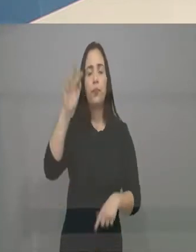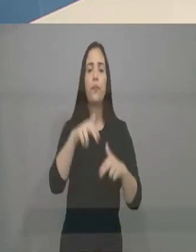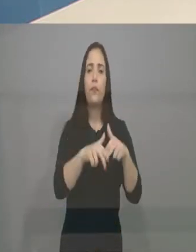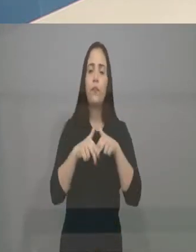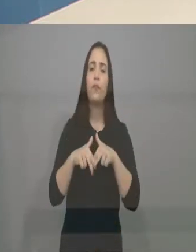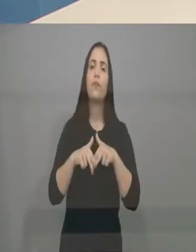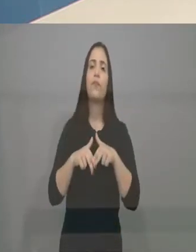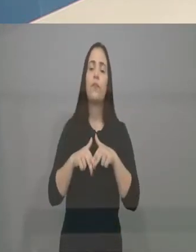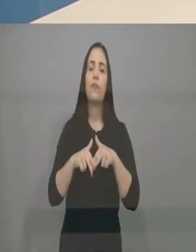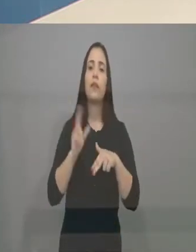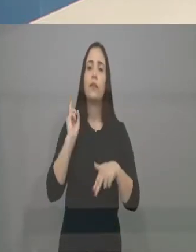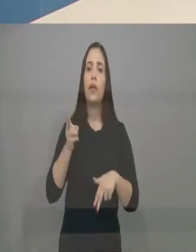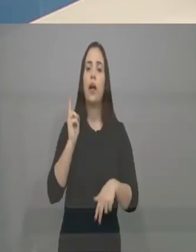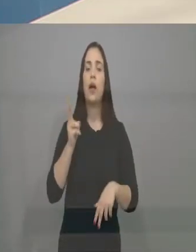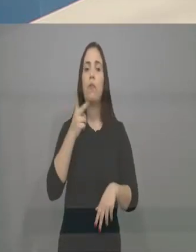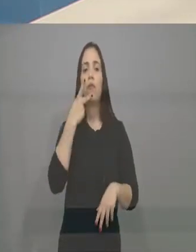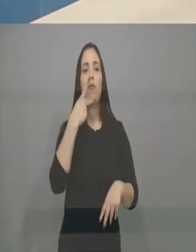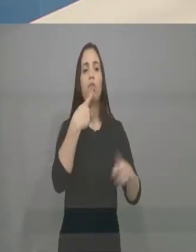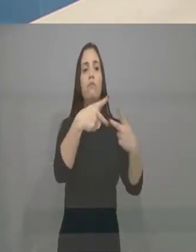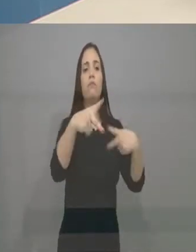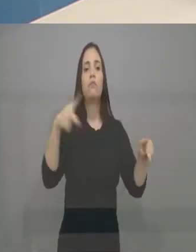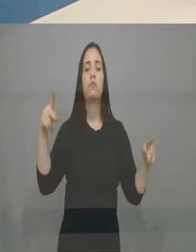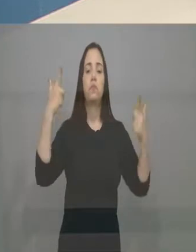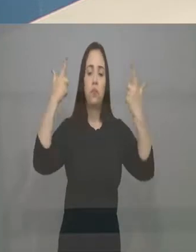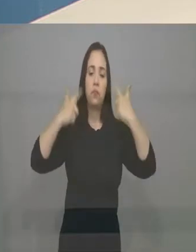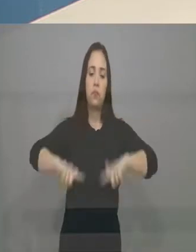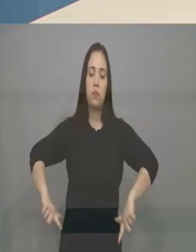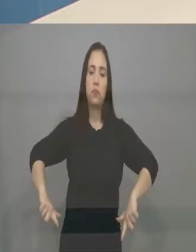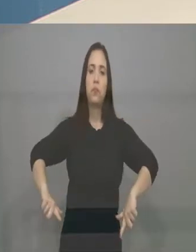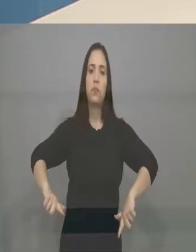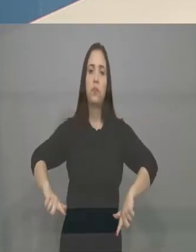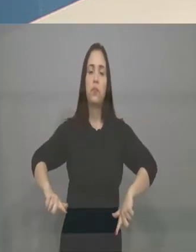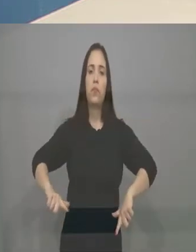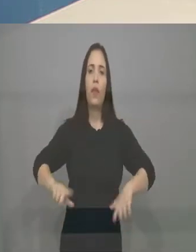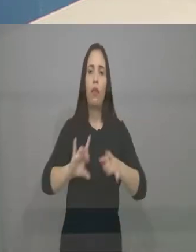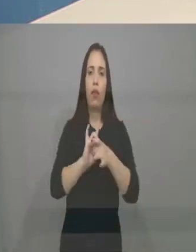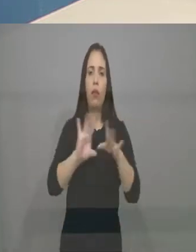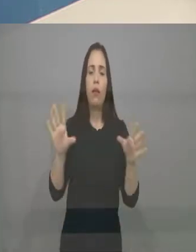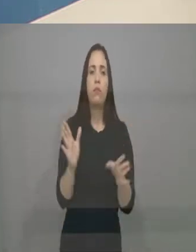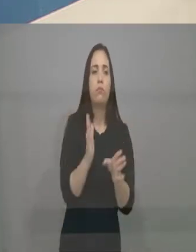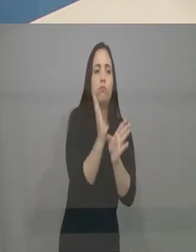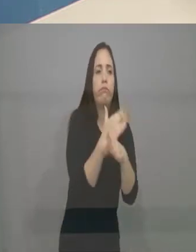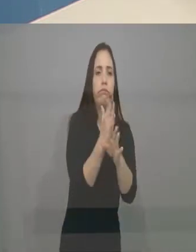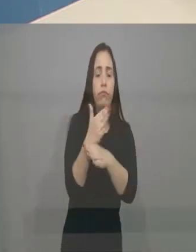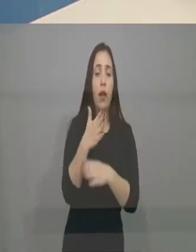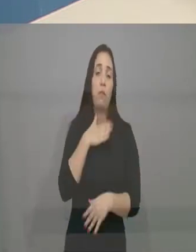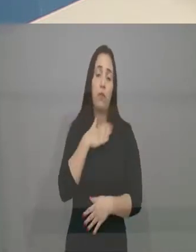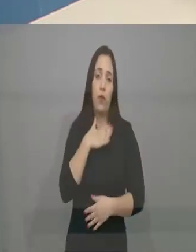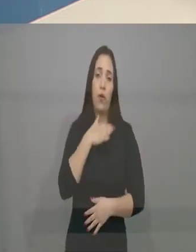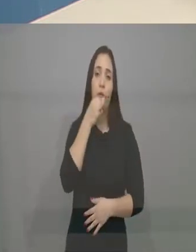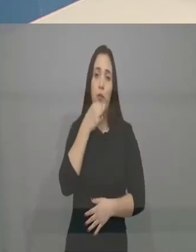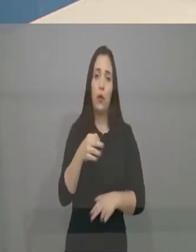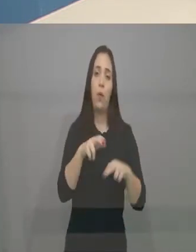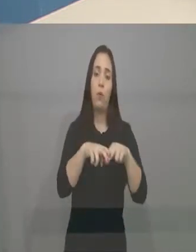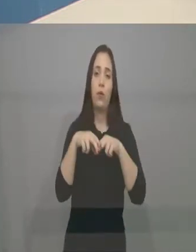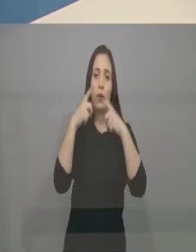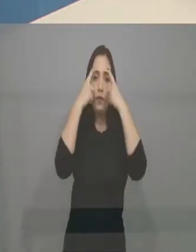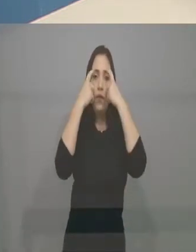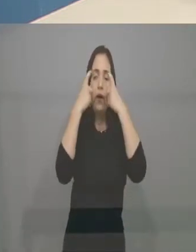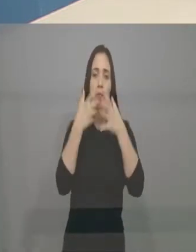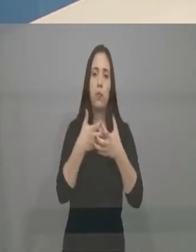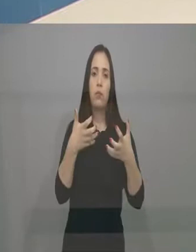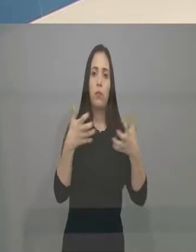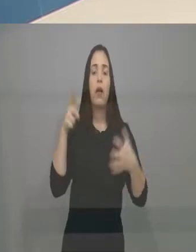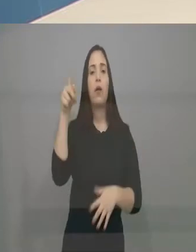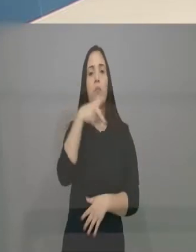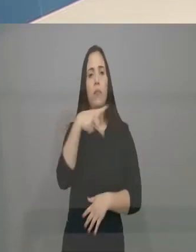crucificado. Os presidentes, principalmente Fernando Henrique Cardoso, Lula, Dilma, esses últimos,